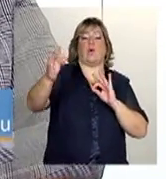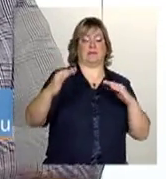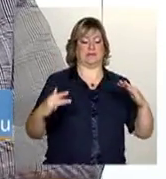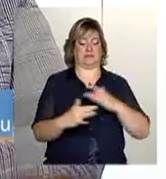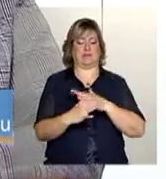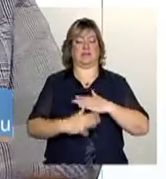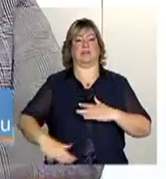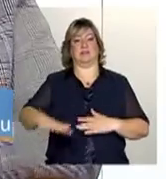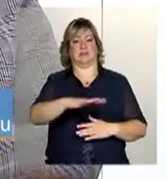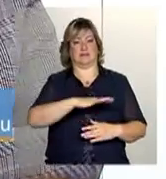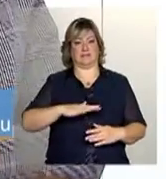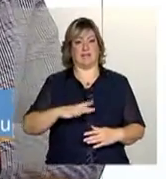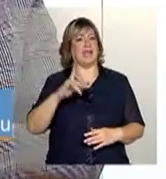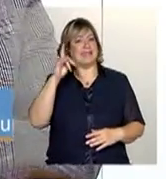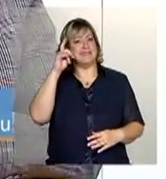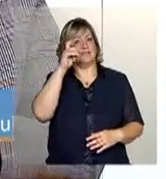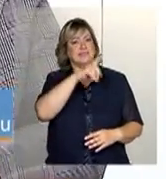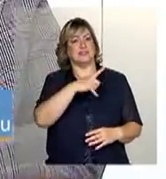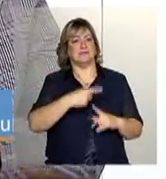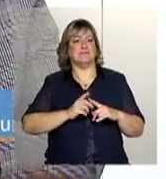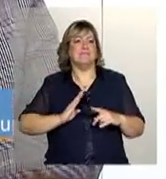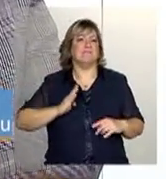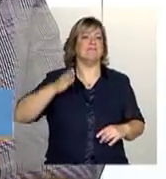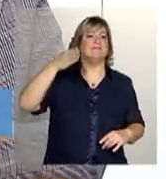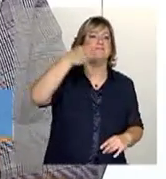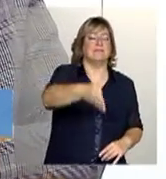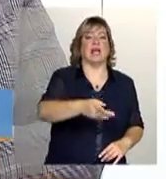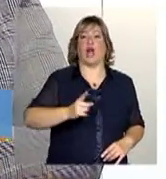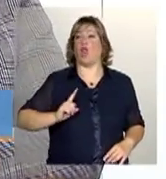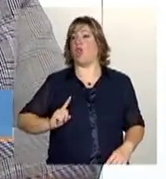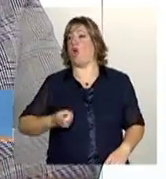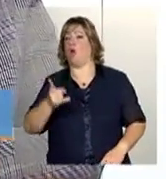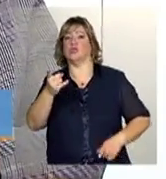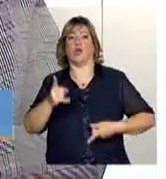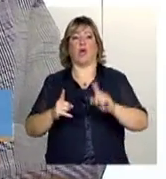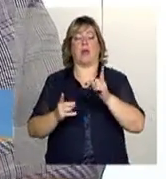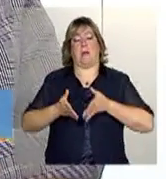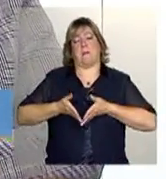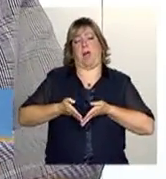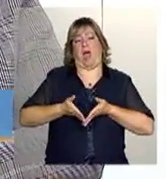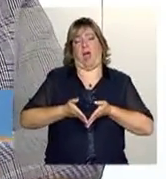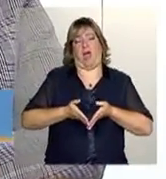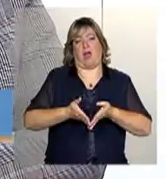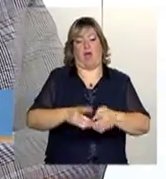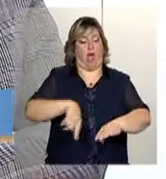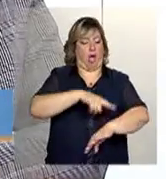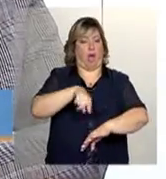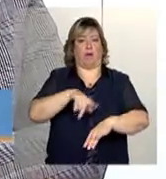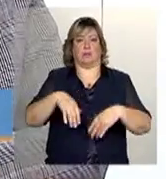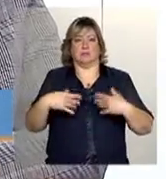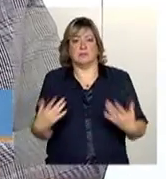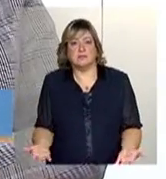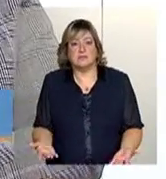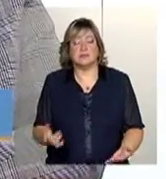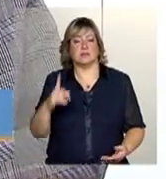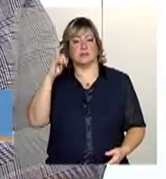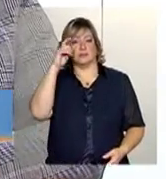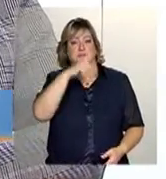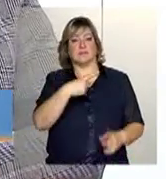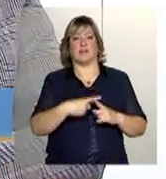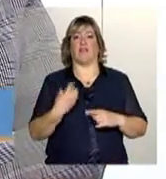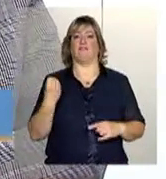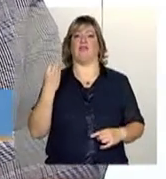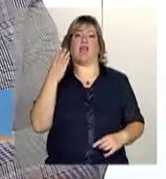dificuldade, assim, logística mesmo. Como é que eu faço para chegar, são não sei quantas horas de barco, são não sei quantas horas de